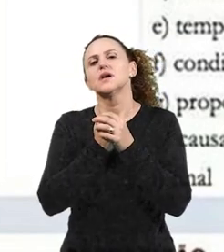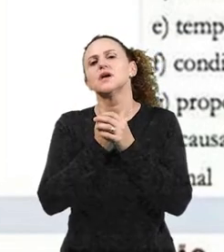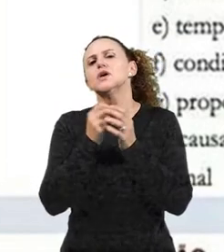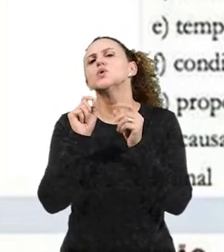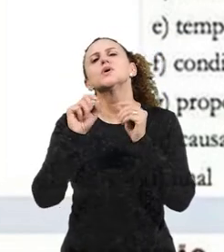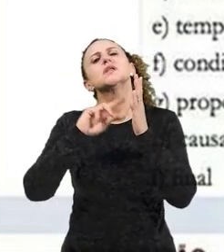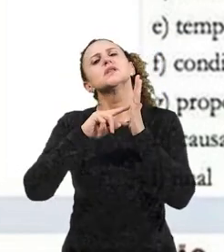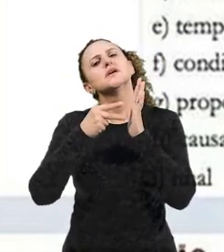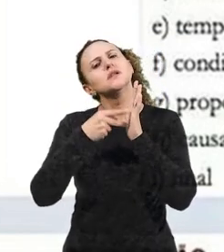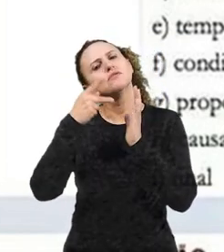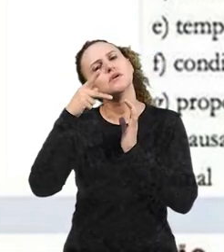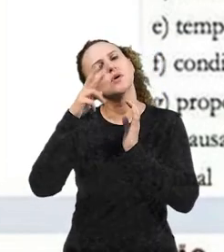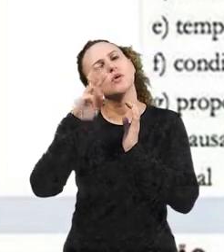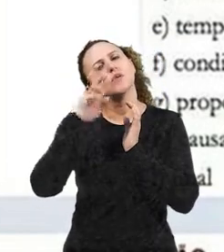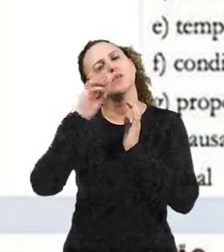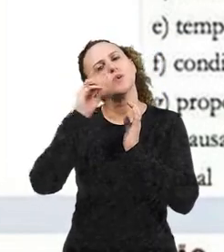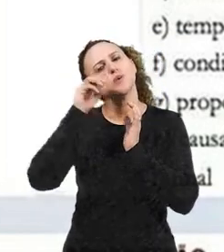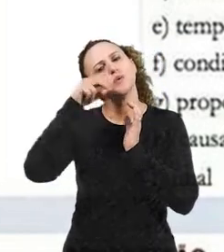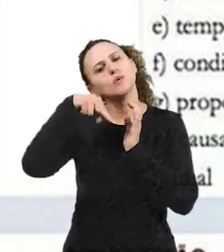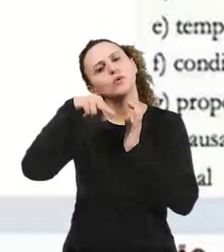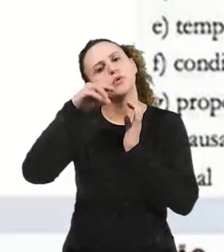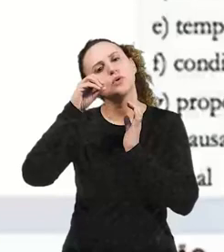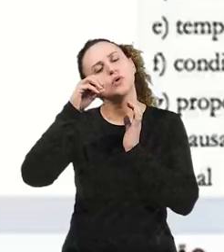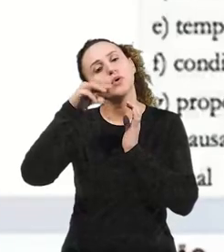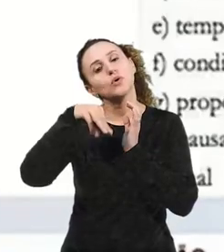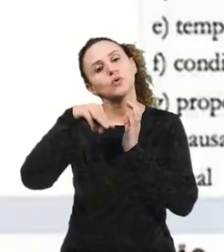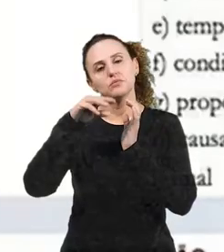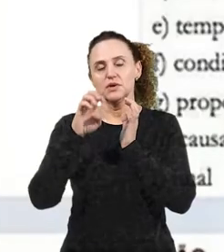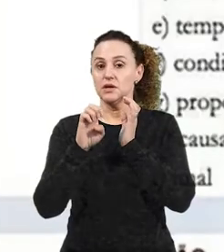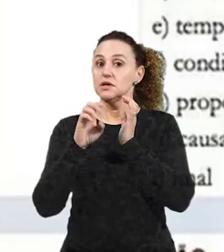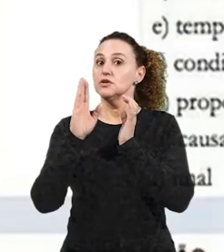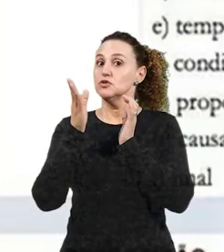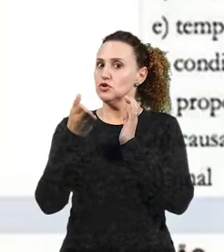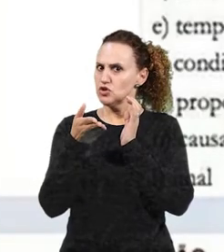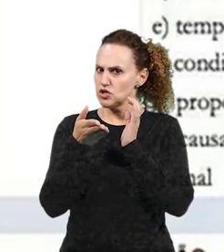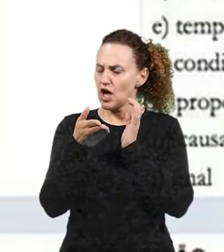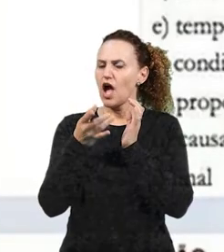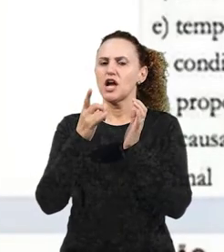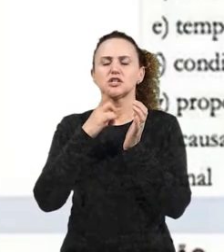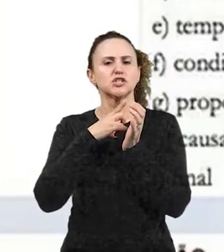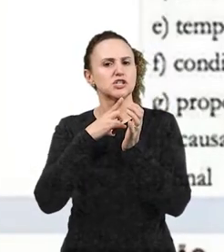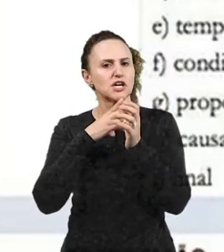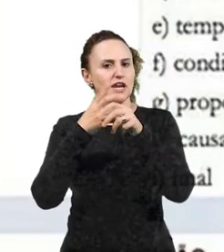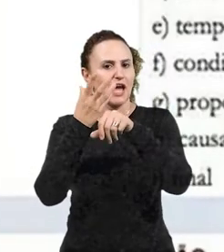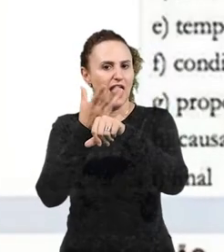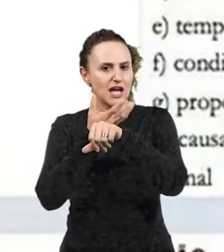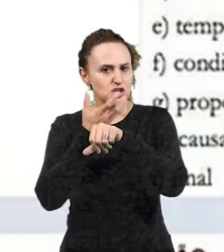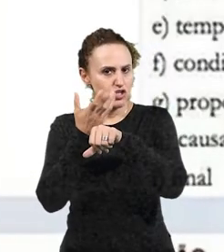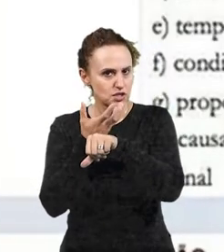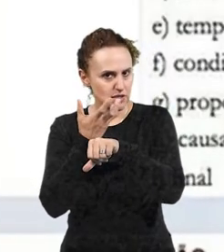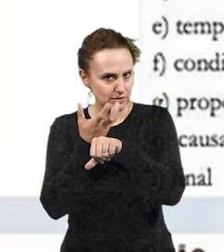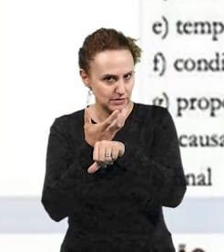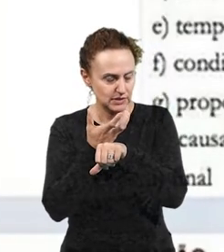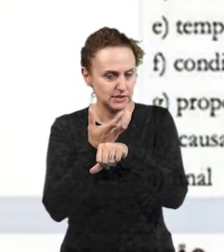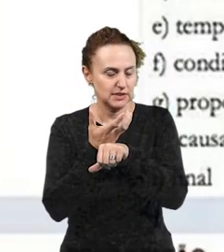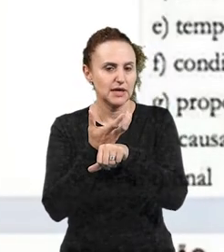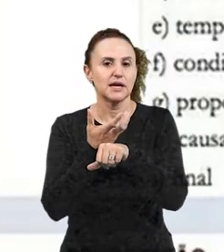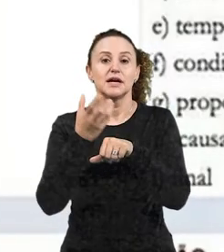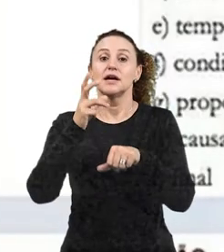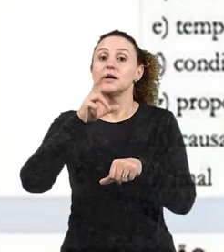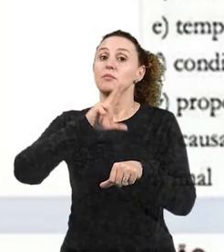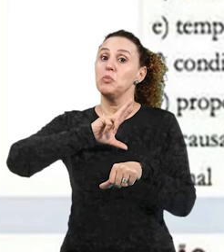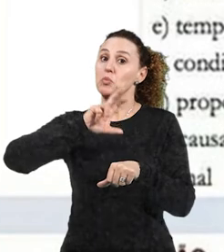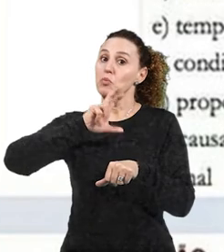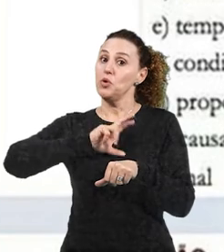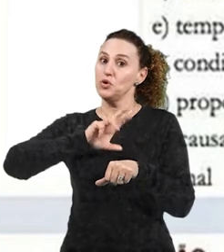pronome? Isso nós já vimos na disciplina de língua portuguesa 1, quando nós